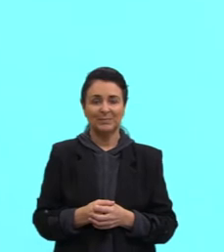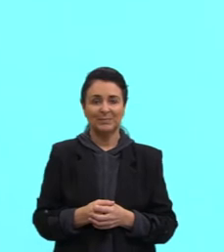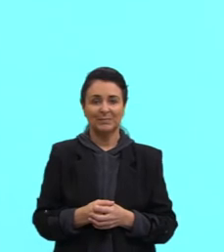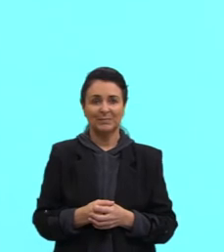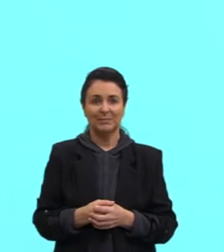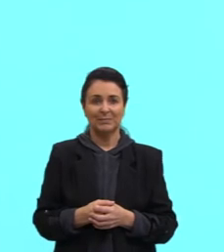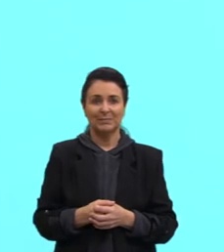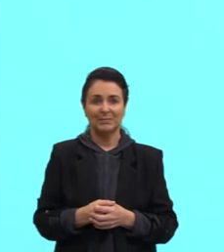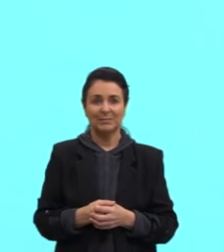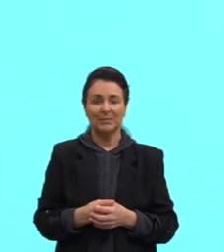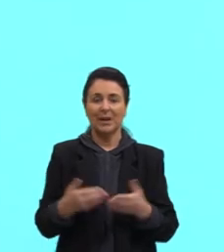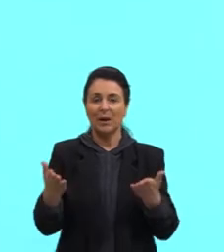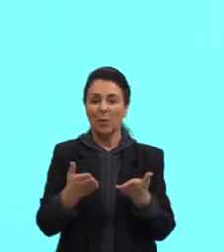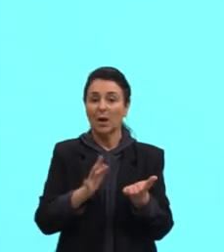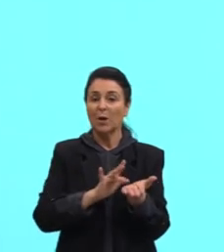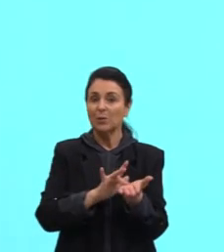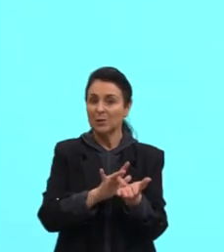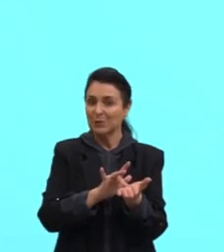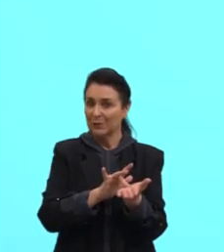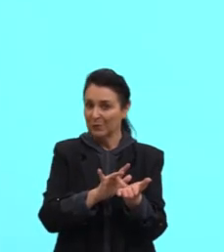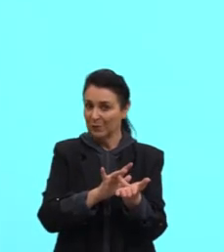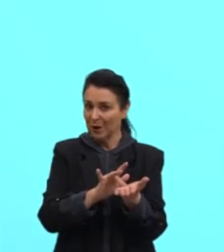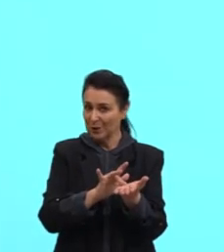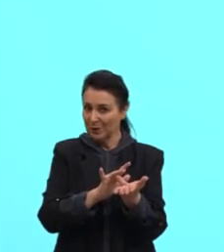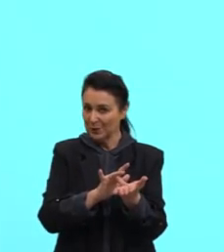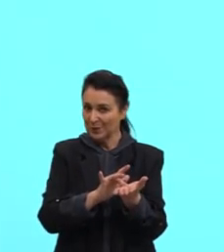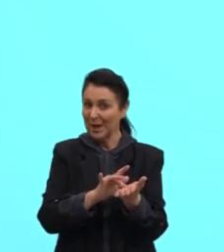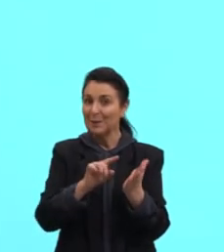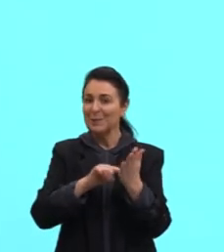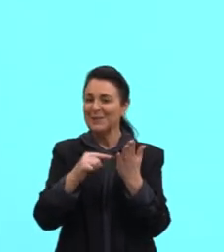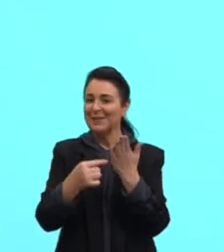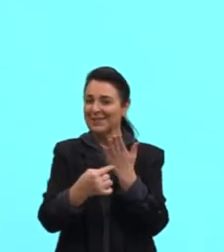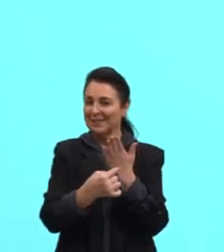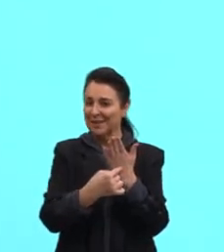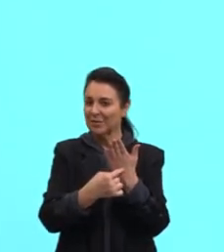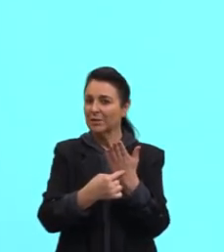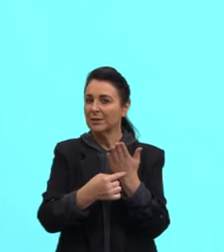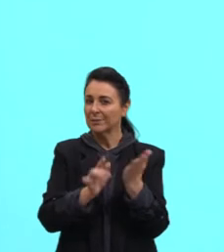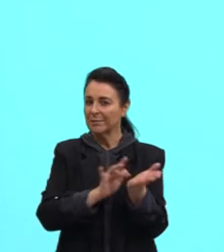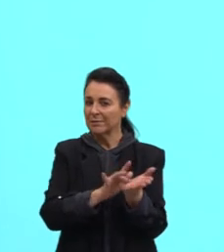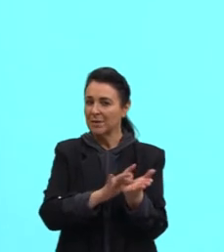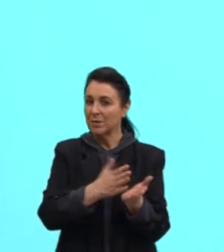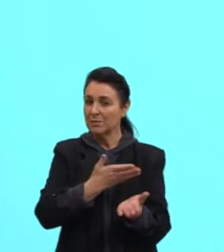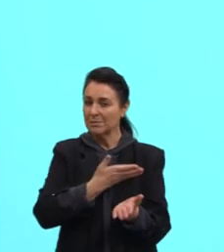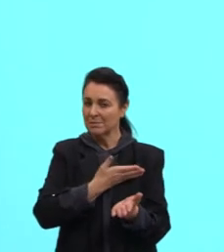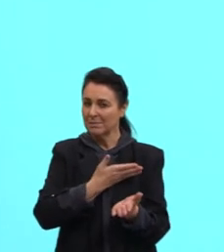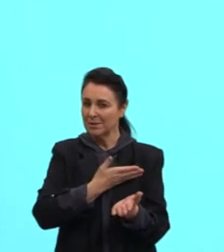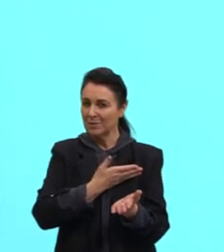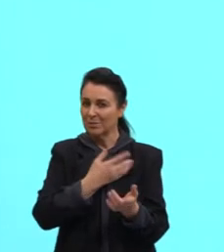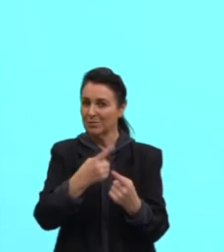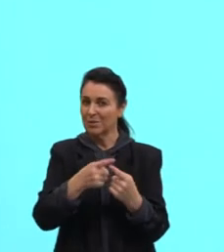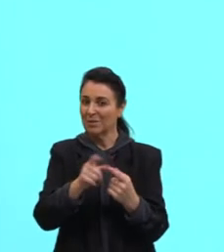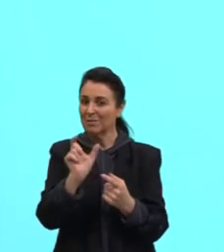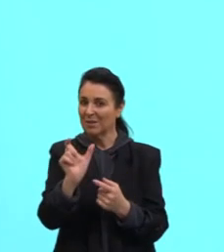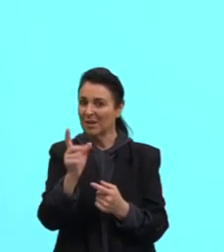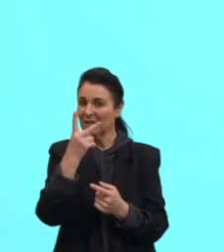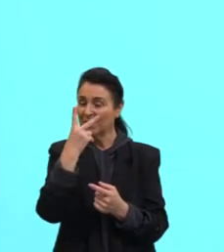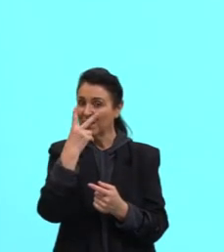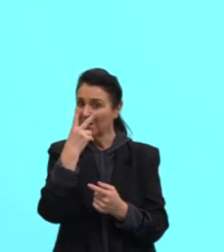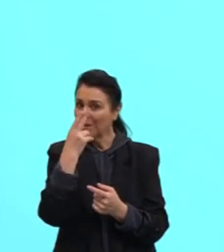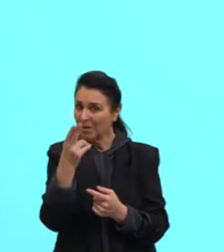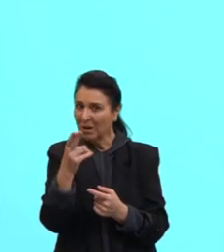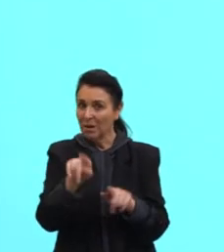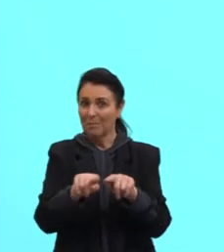Então, os falsos cognatos. Os amigos falsos. É uma brincadeira, ok? Com esse assunto, com esse